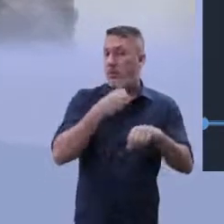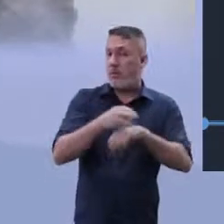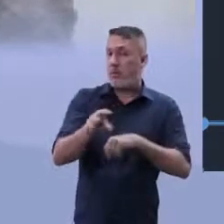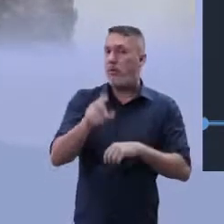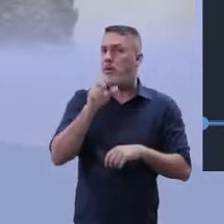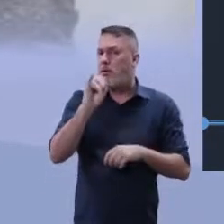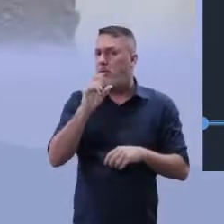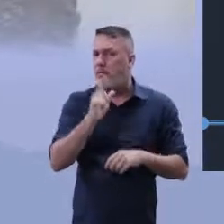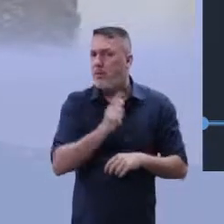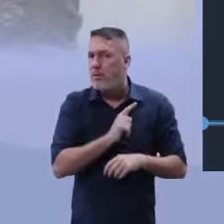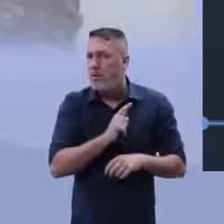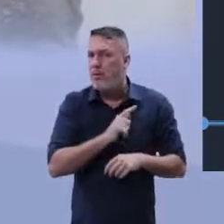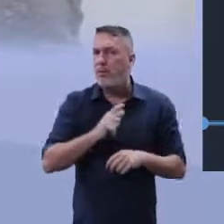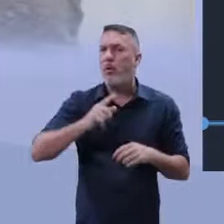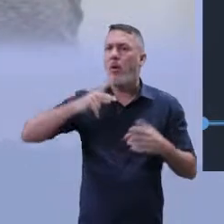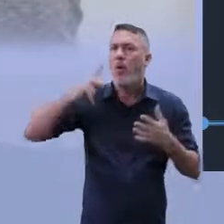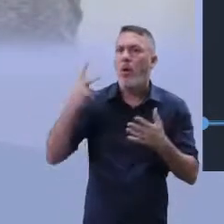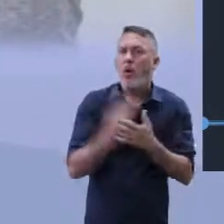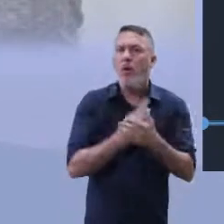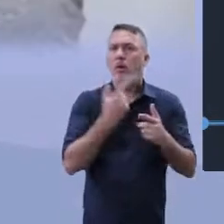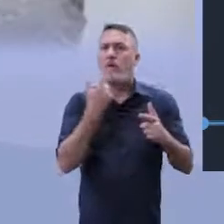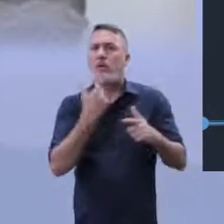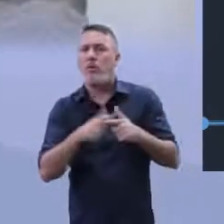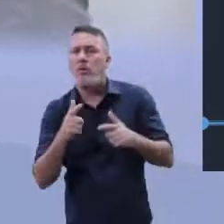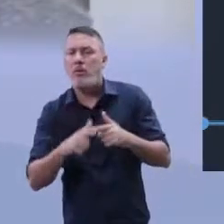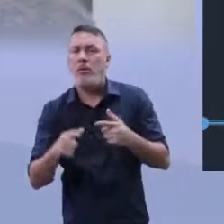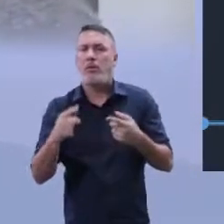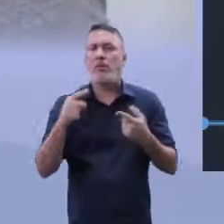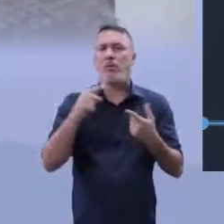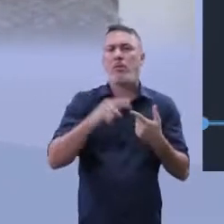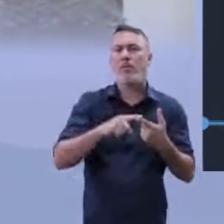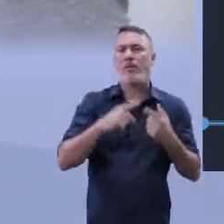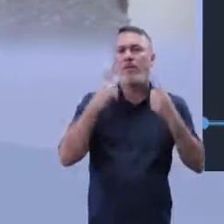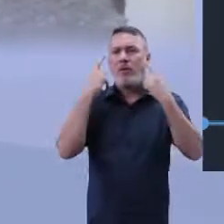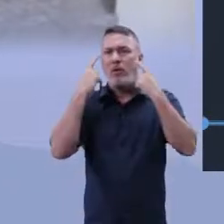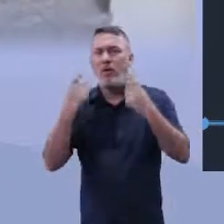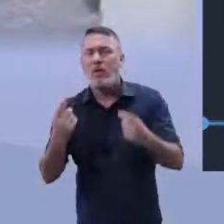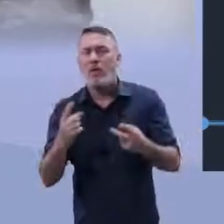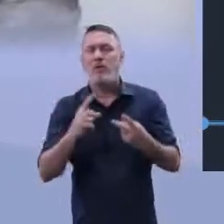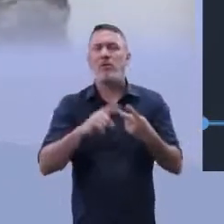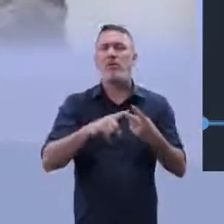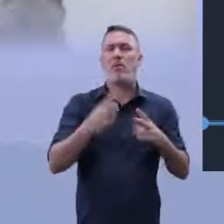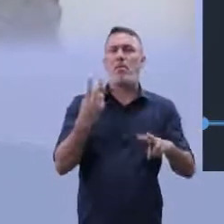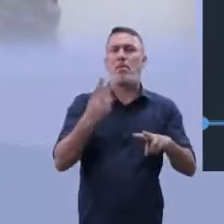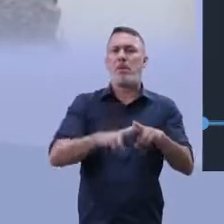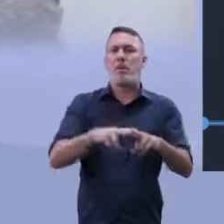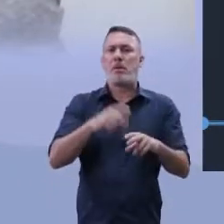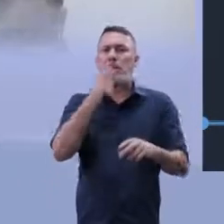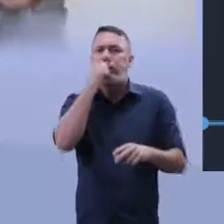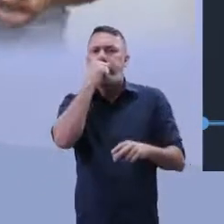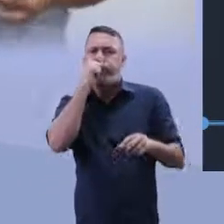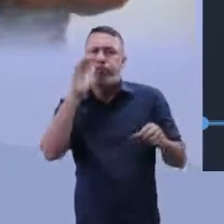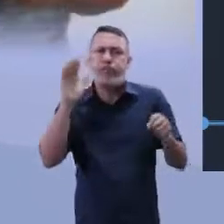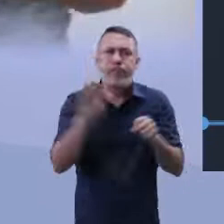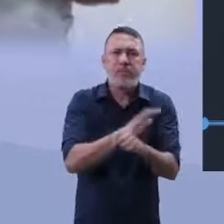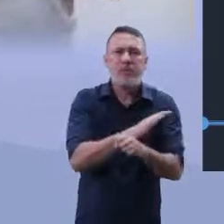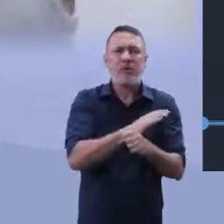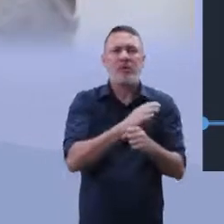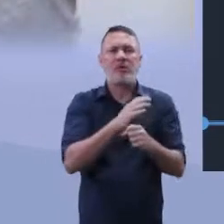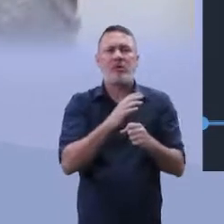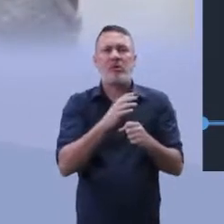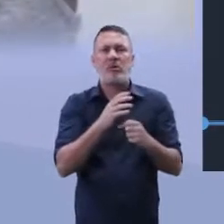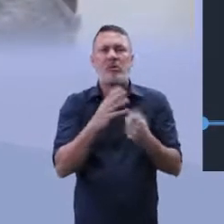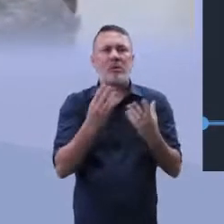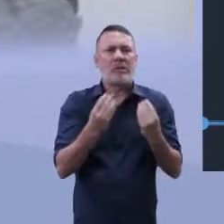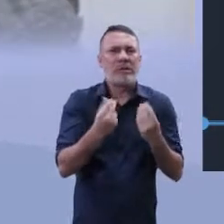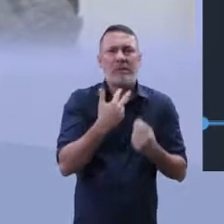aspecto voltado para os problemas, aspecto voltado para a violência, superlotação, tudo